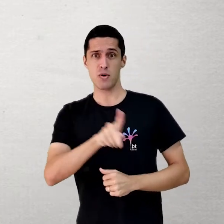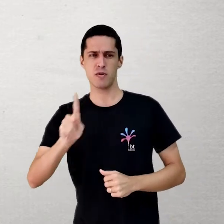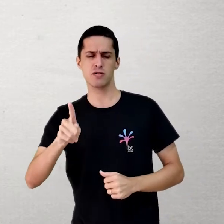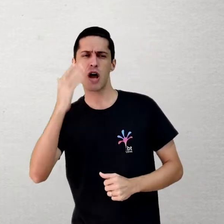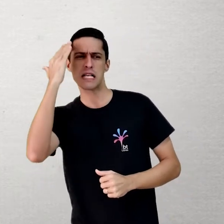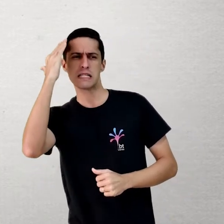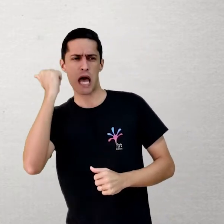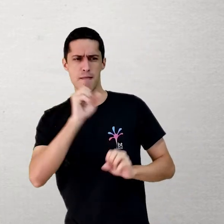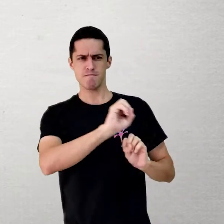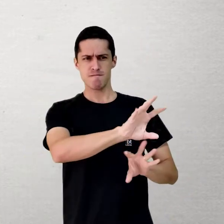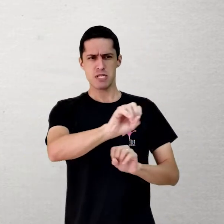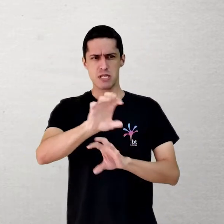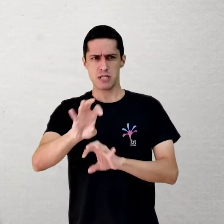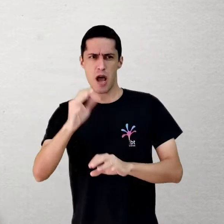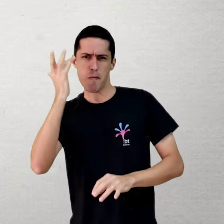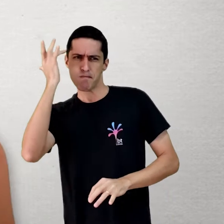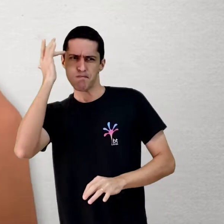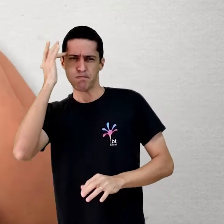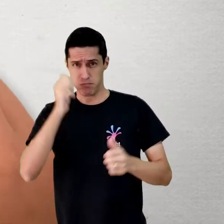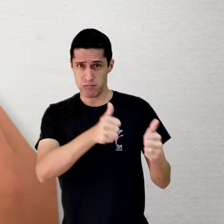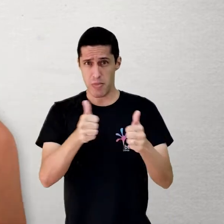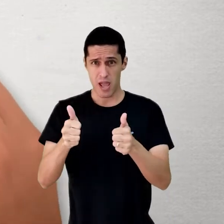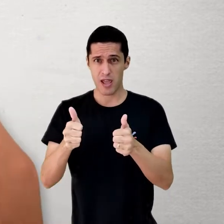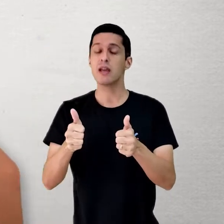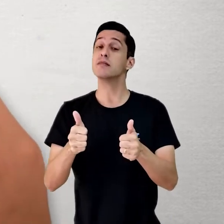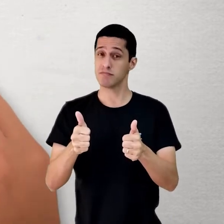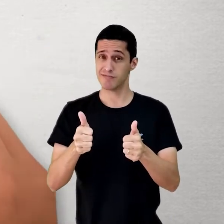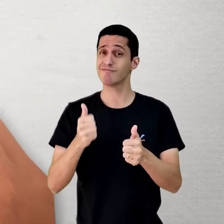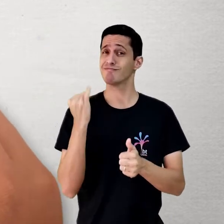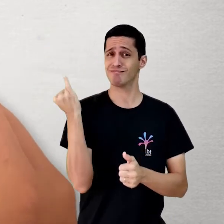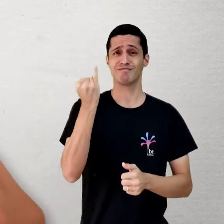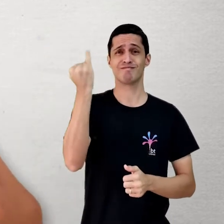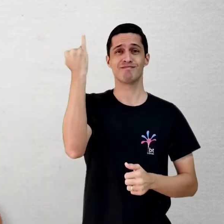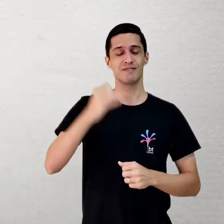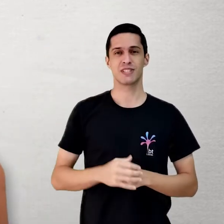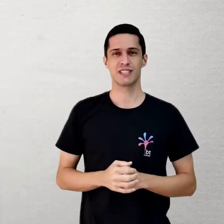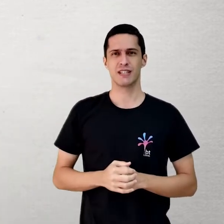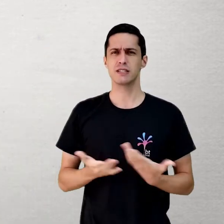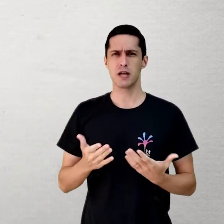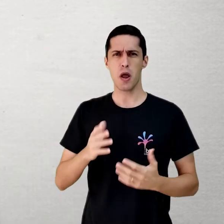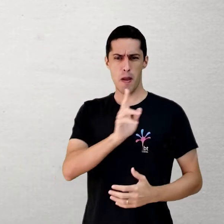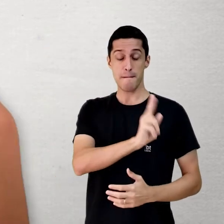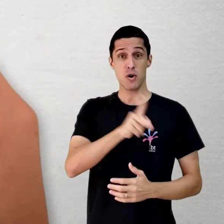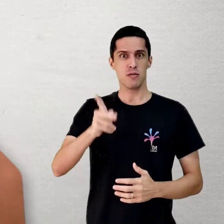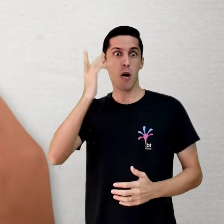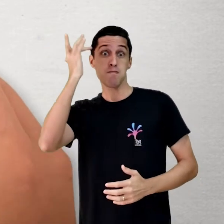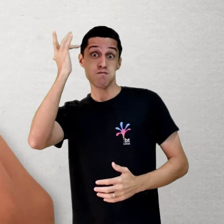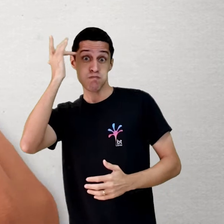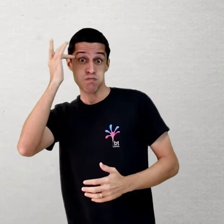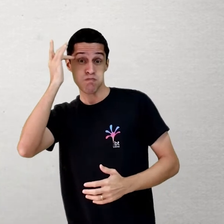o seu desempenho. Afinal, o seu conhecimento curricular será necessário para facilitar o aprendizado dos estudantes.